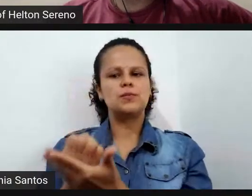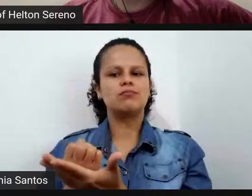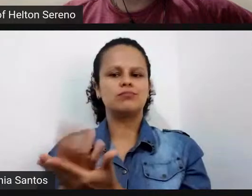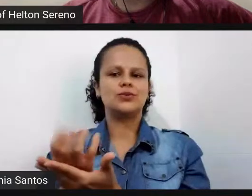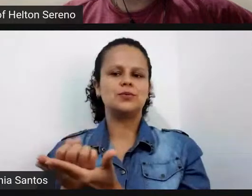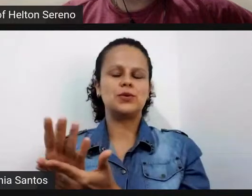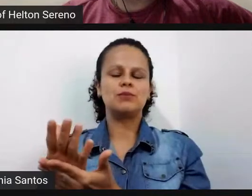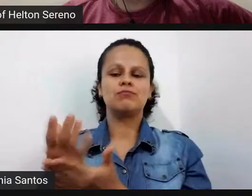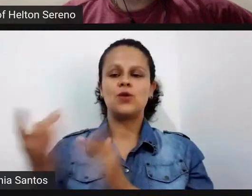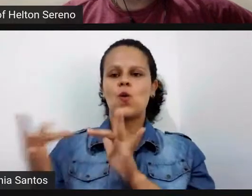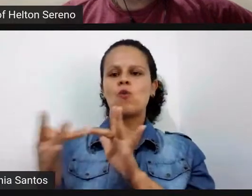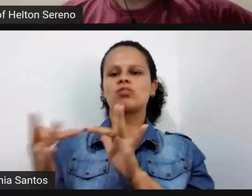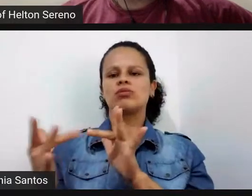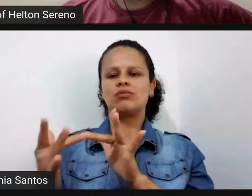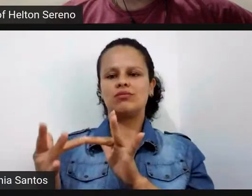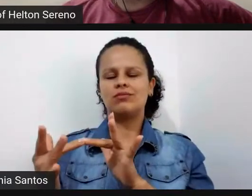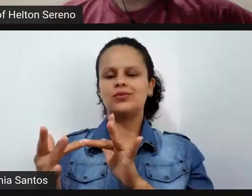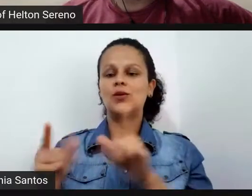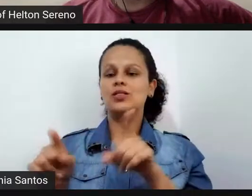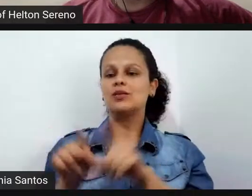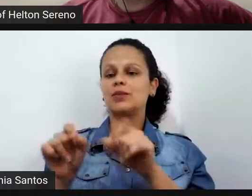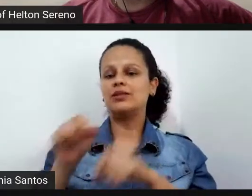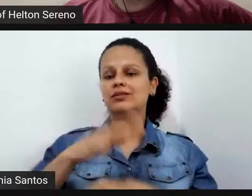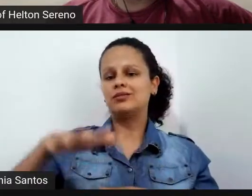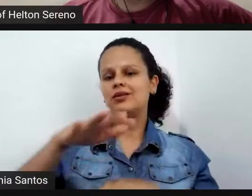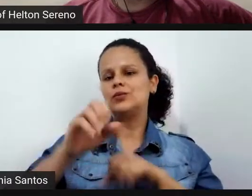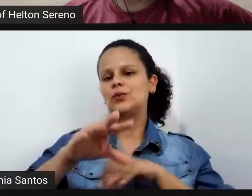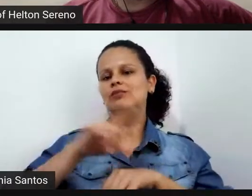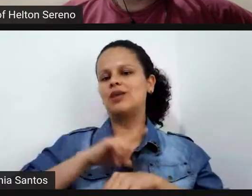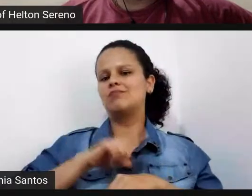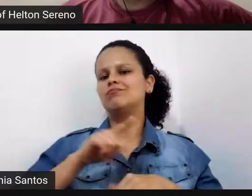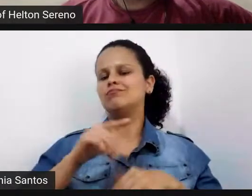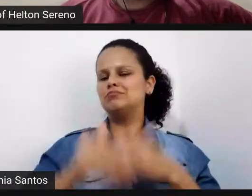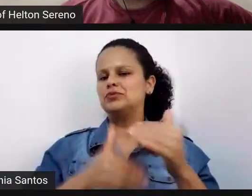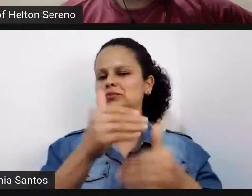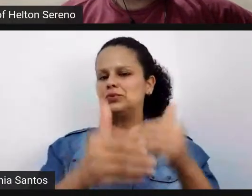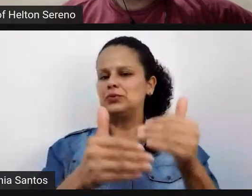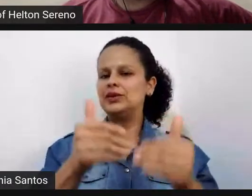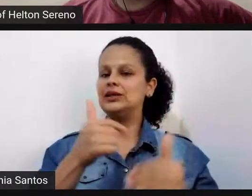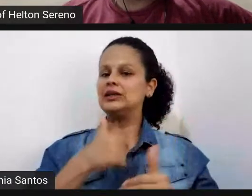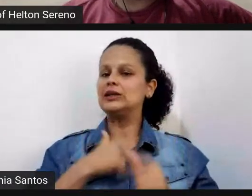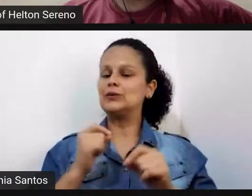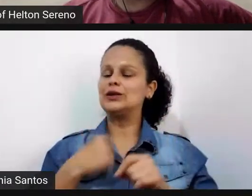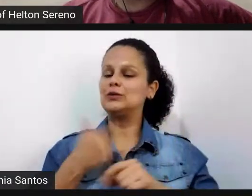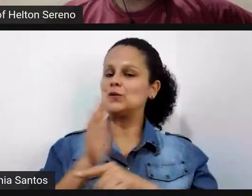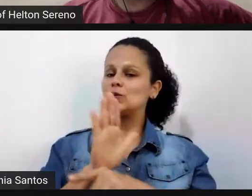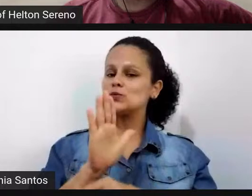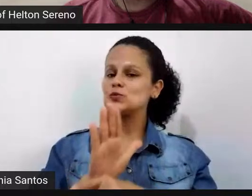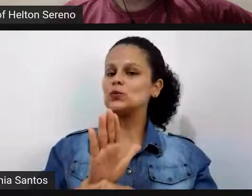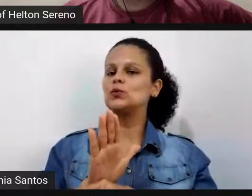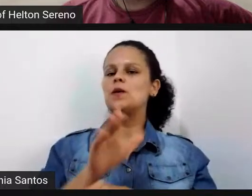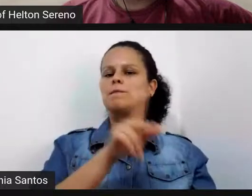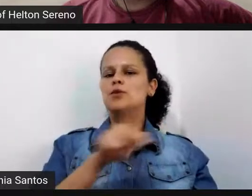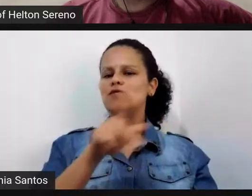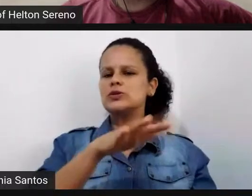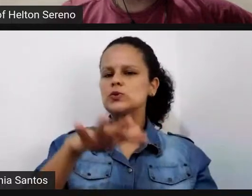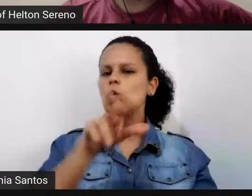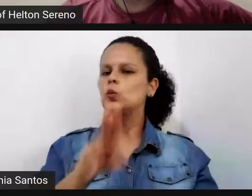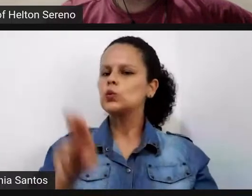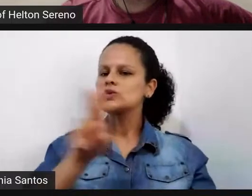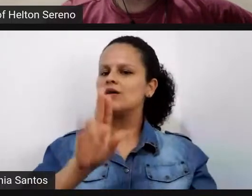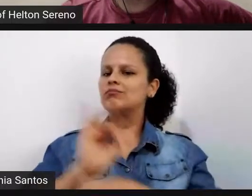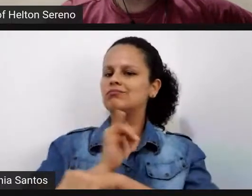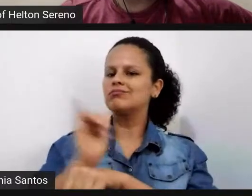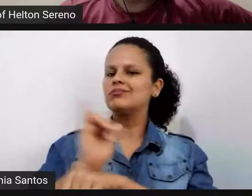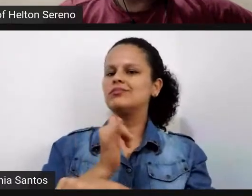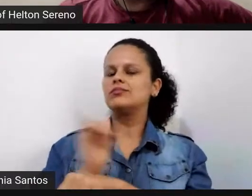potencial muito grande na educação então eu tenho ajudado os professores nos últimos anos a utilizar o podcast como ferramenta educacional